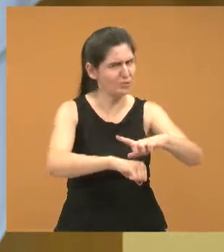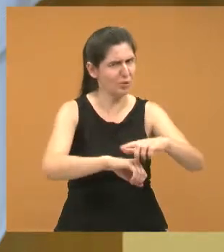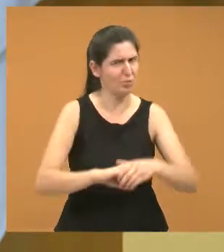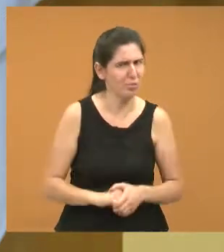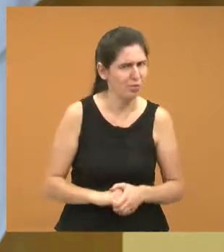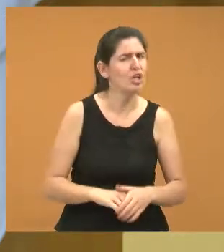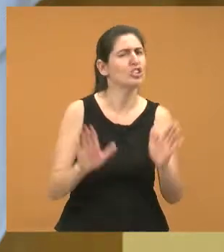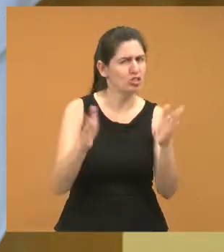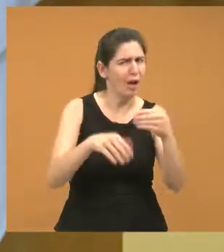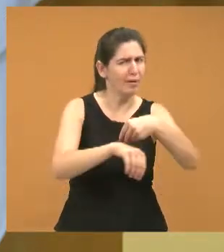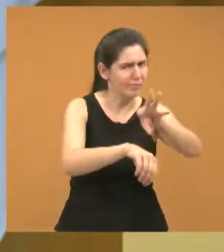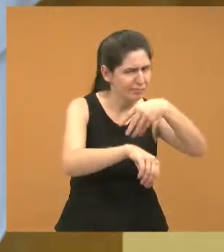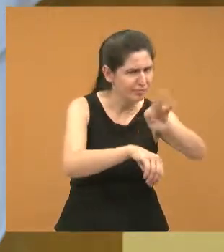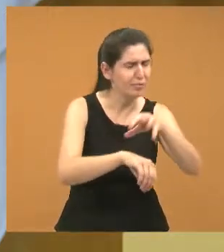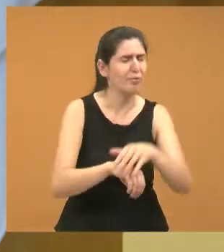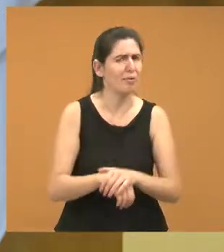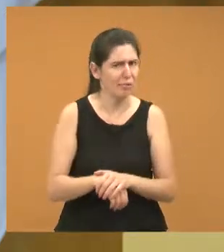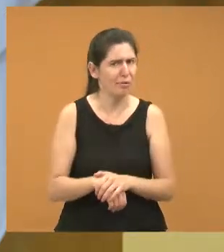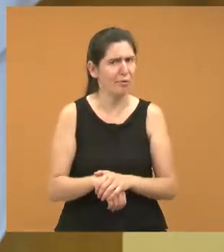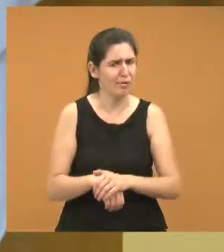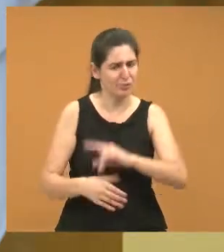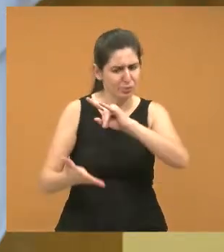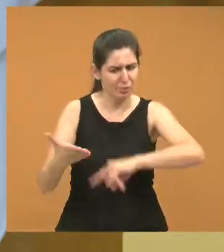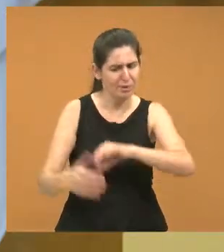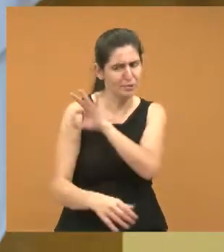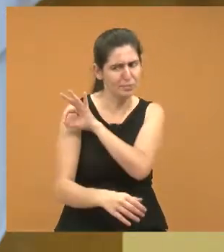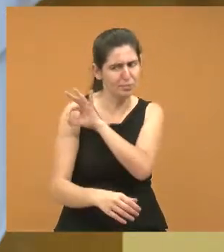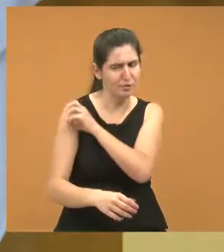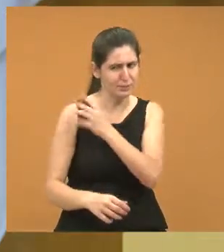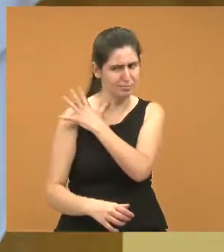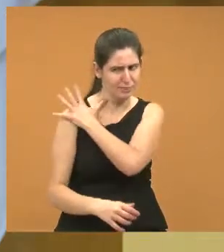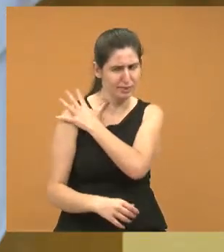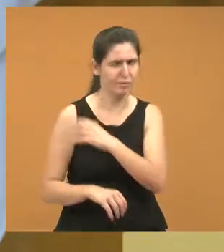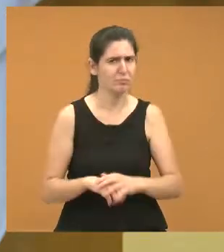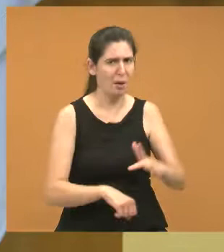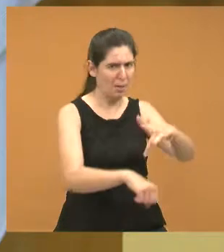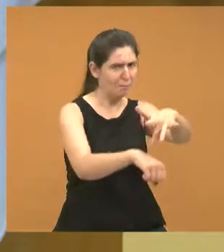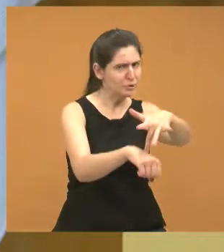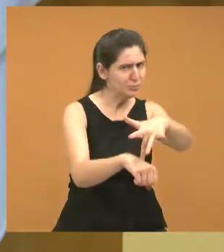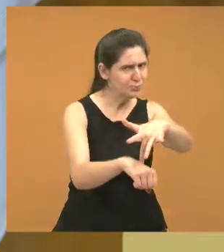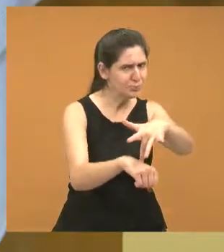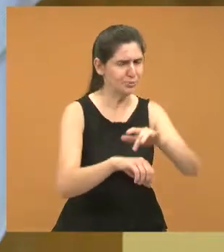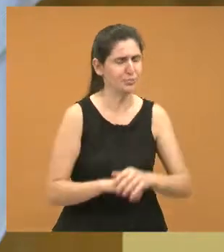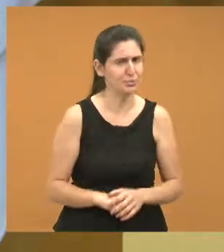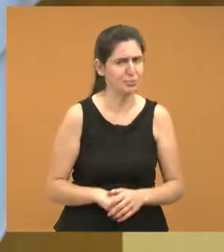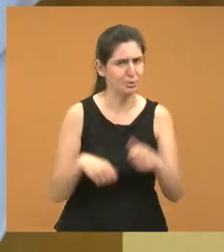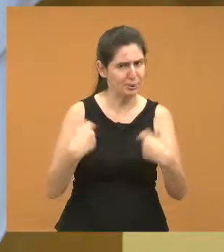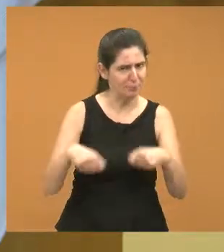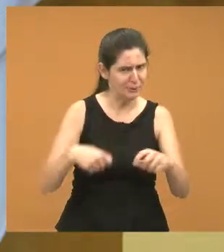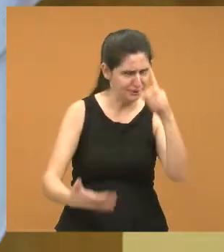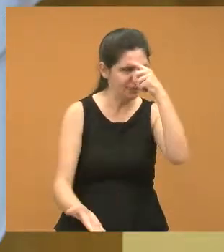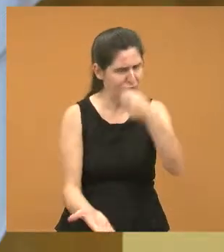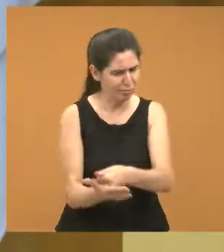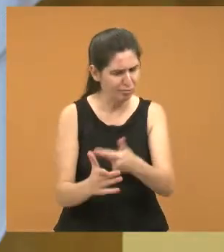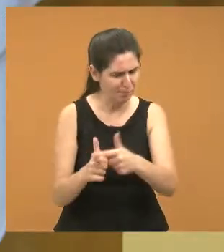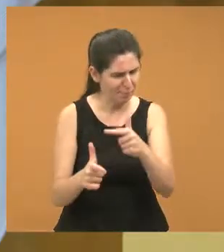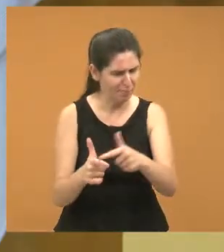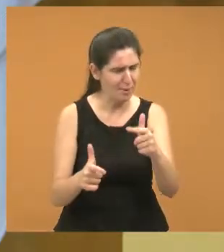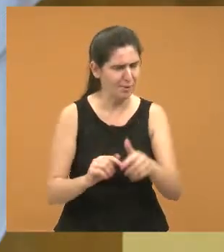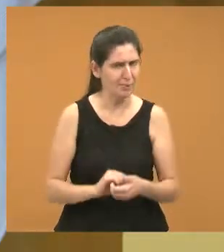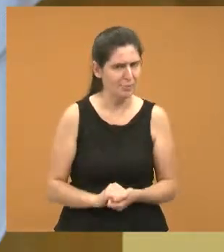verdadeiro absurdo. Então vamos continuar fazendo essa cobrança para que alguma providência seja tomada para inibir essa situação.